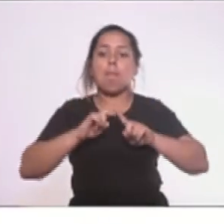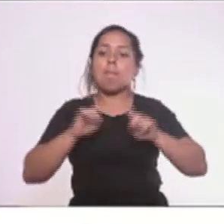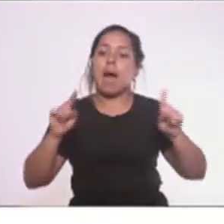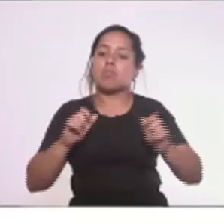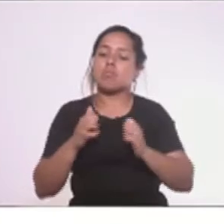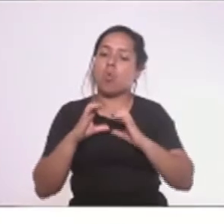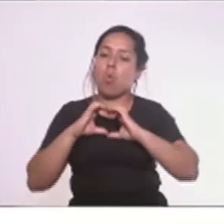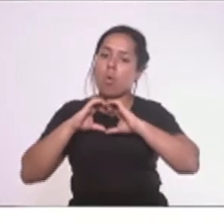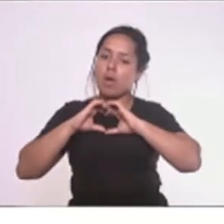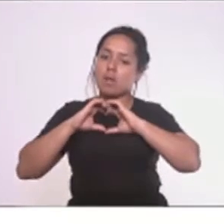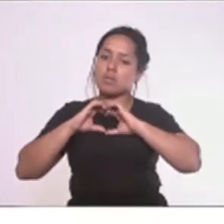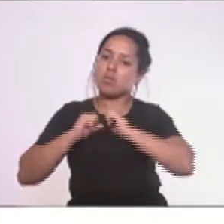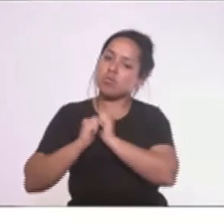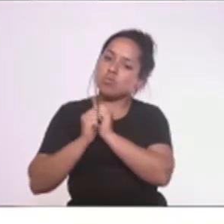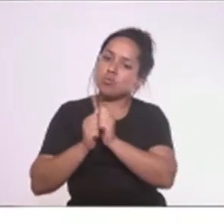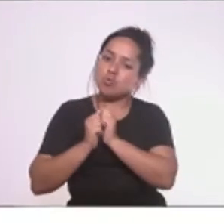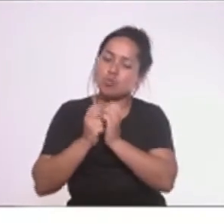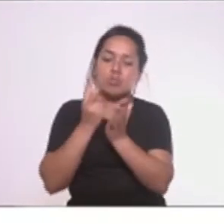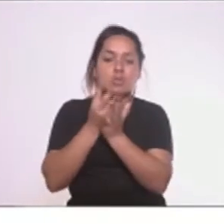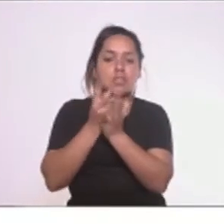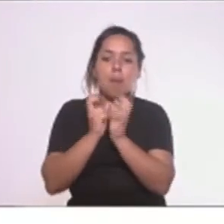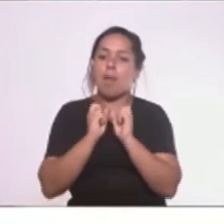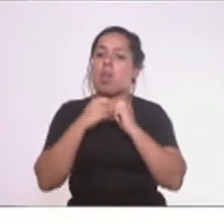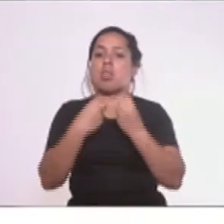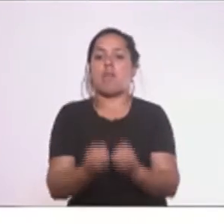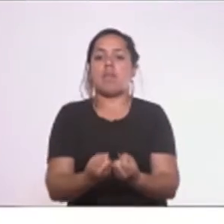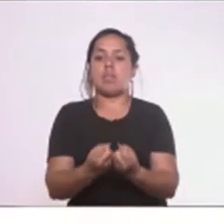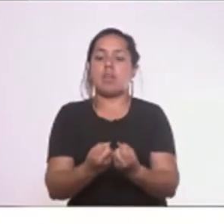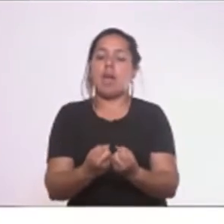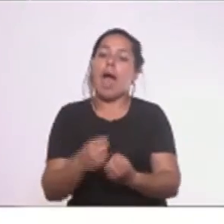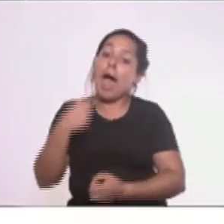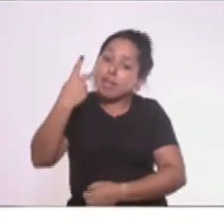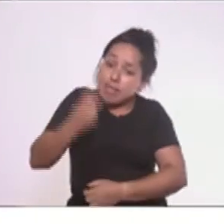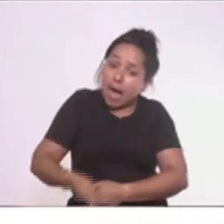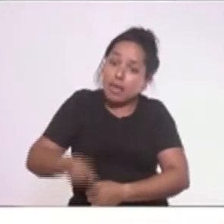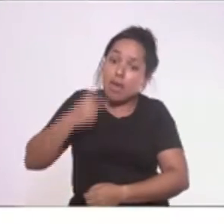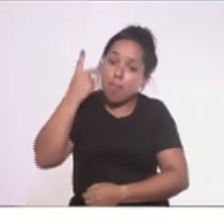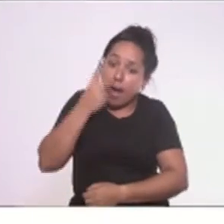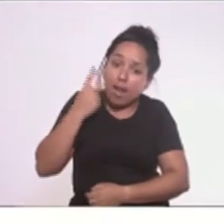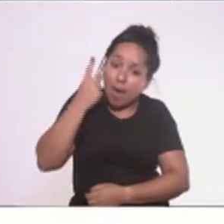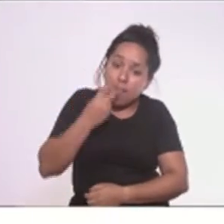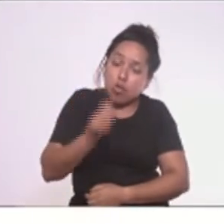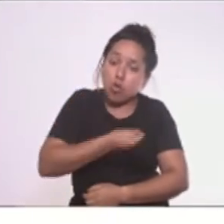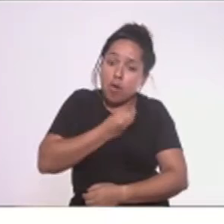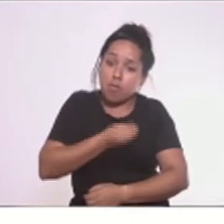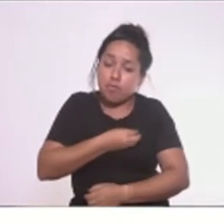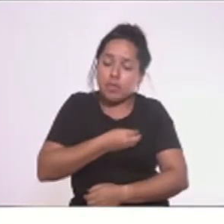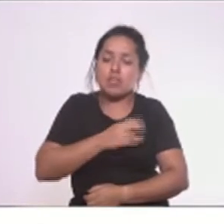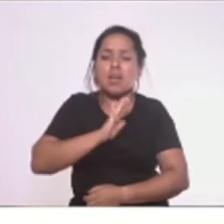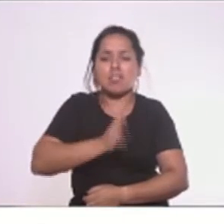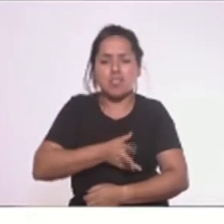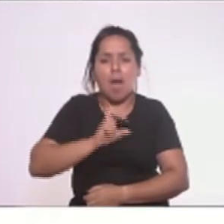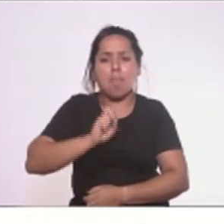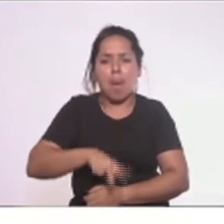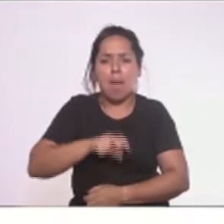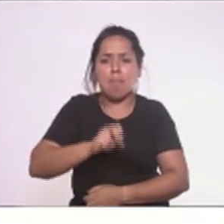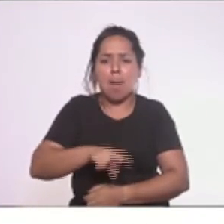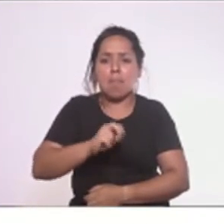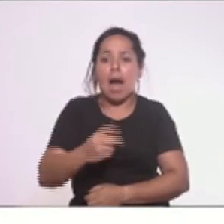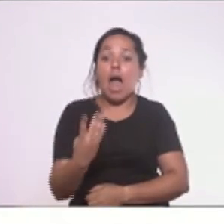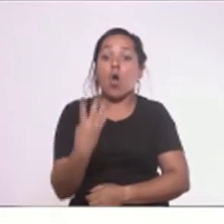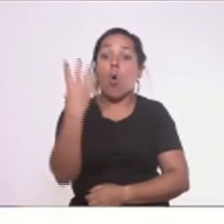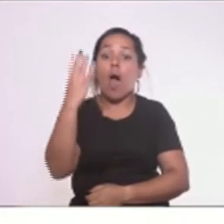está junto e sempre defenderei aqui este parlamento, onde já estou caminhando no meu quarto mandato,